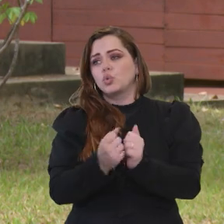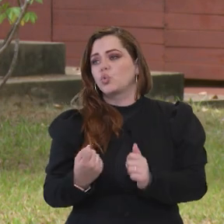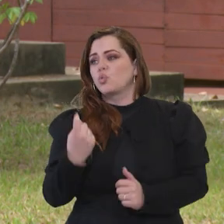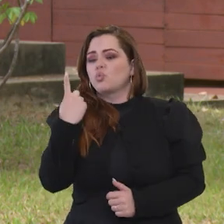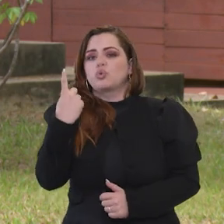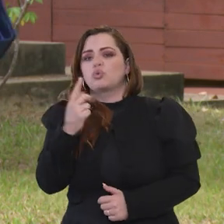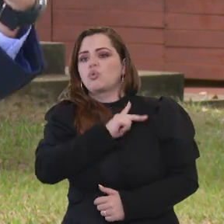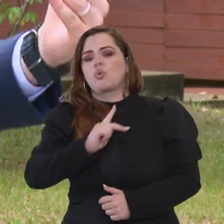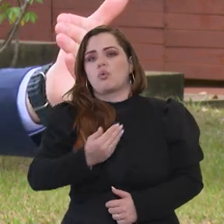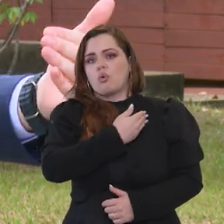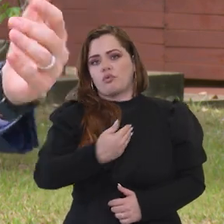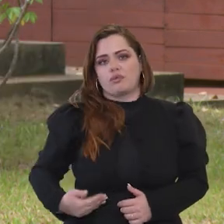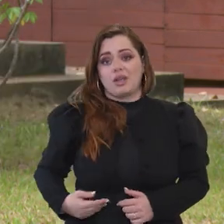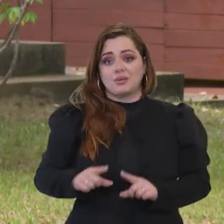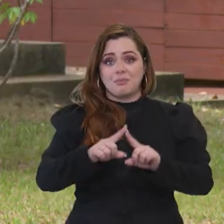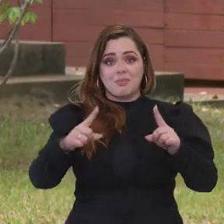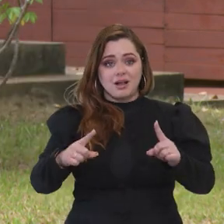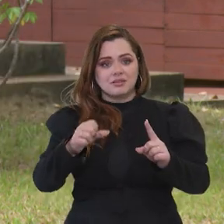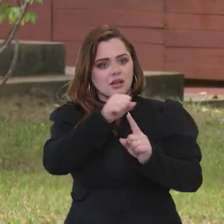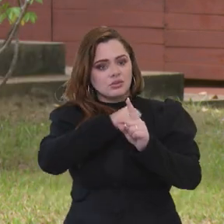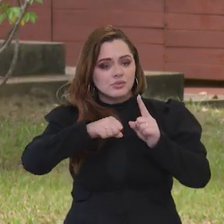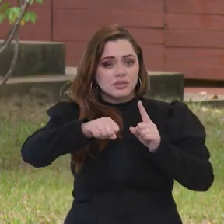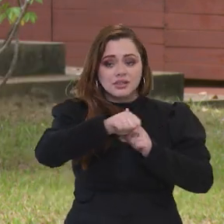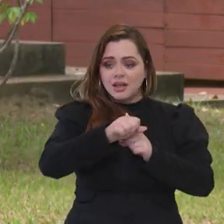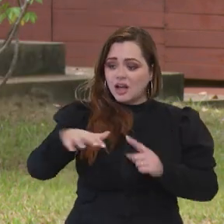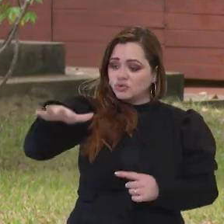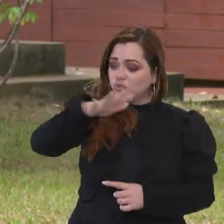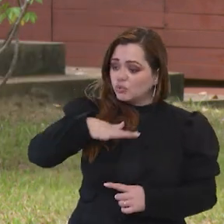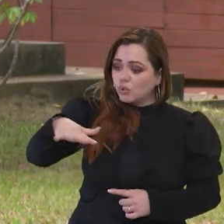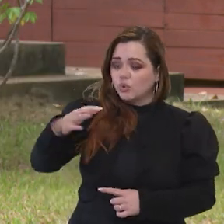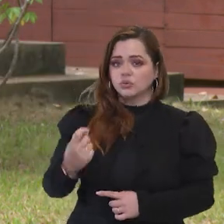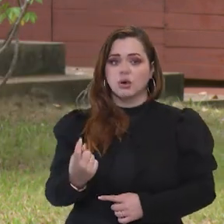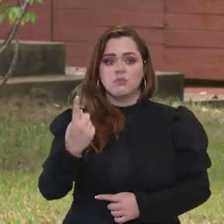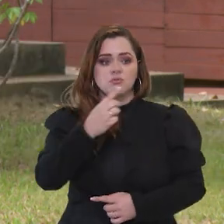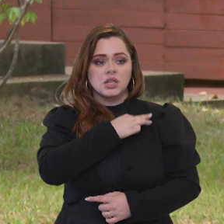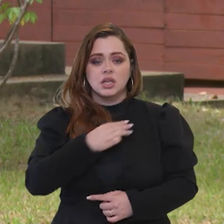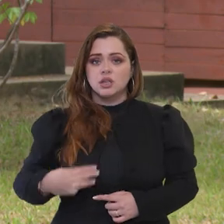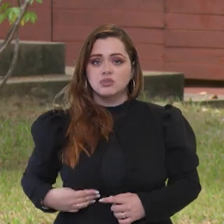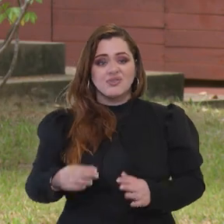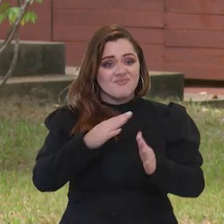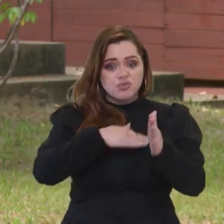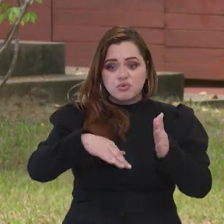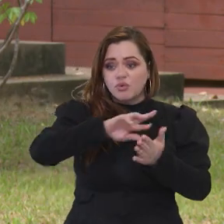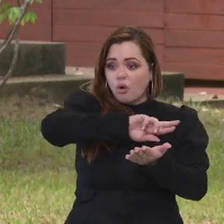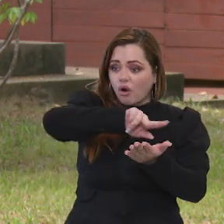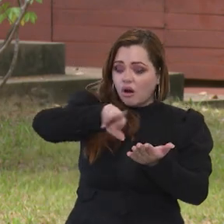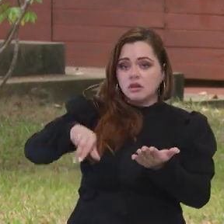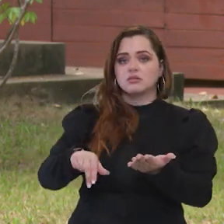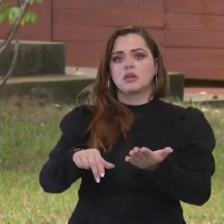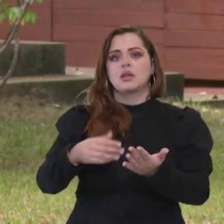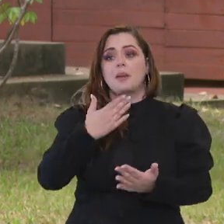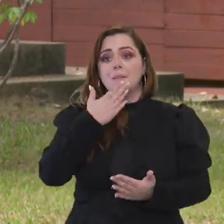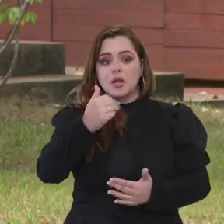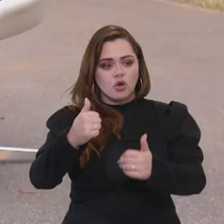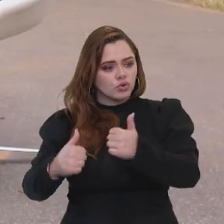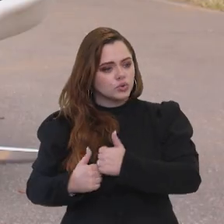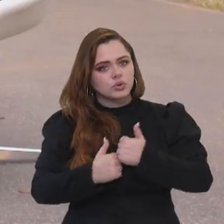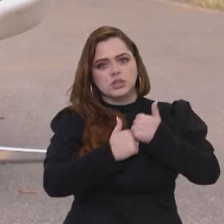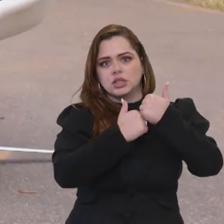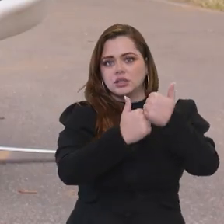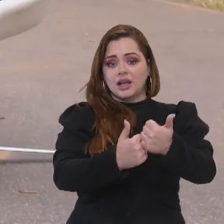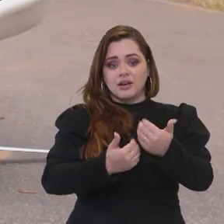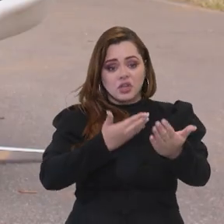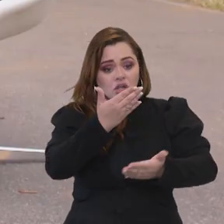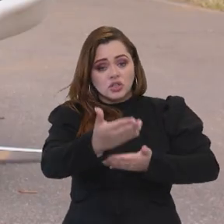com a sociedade, com os outros ministros, para que a gente possa de fato fazer com que as nossas cidades sejam melhores, sejam sustentáveis,